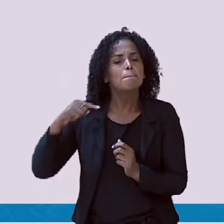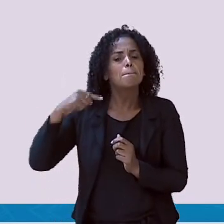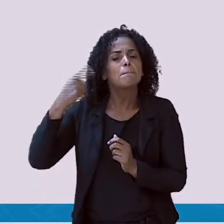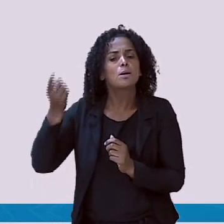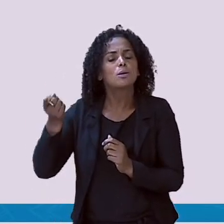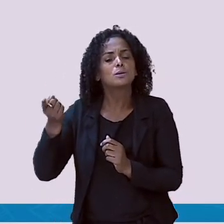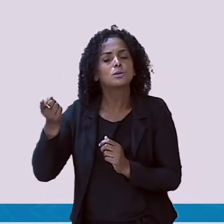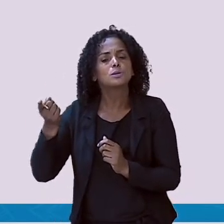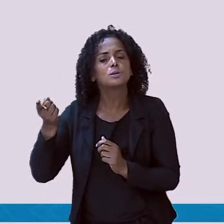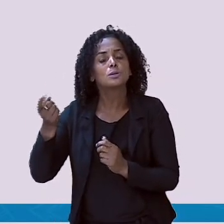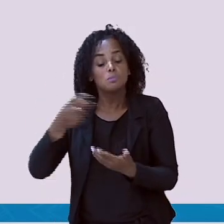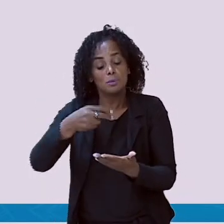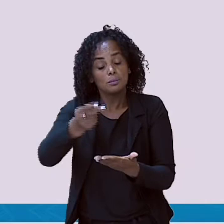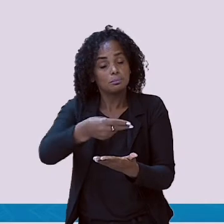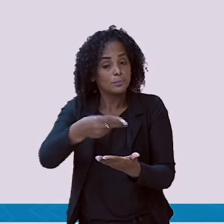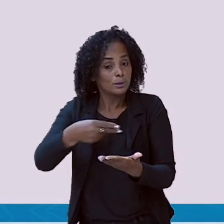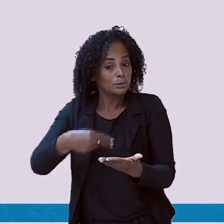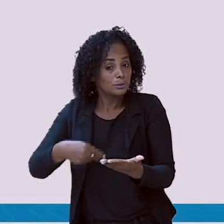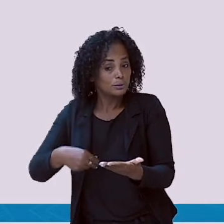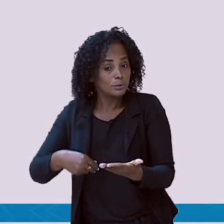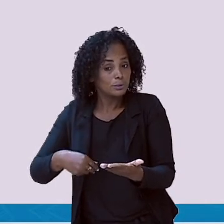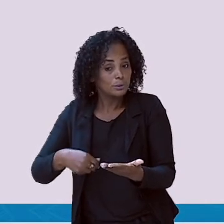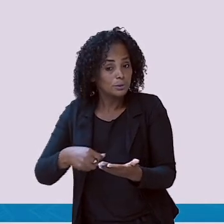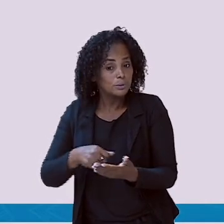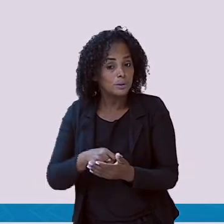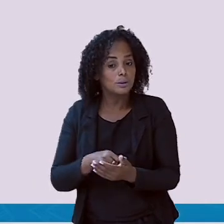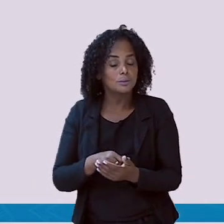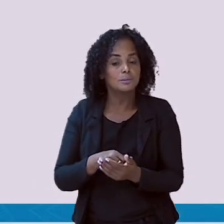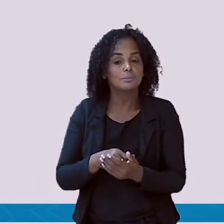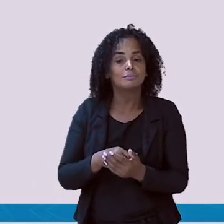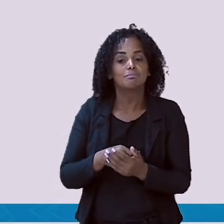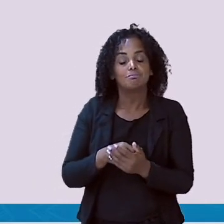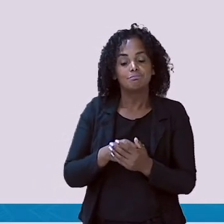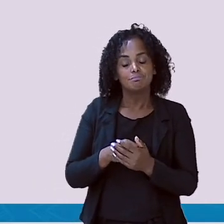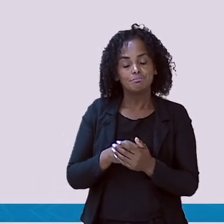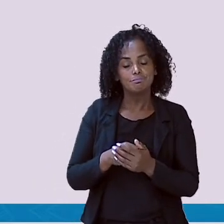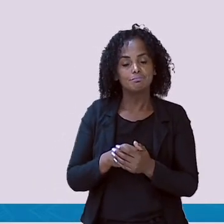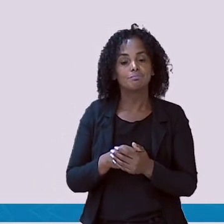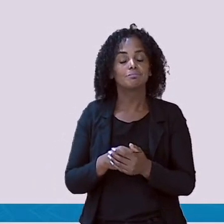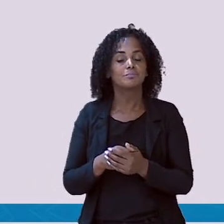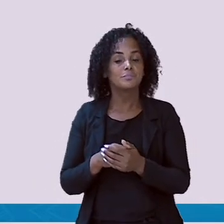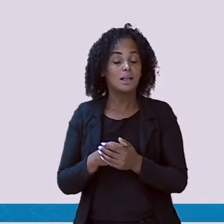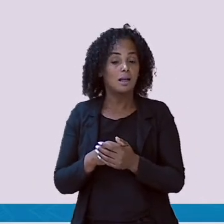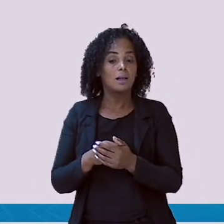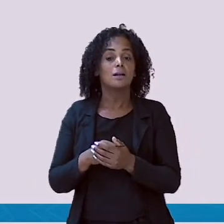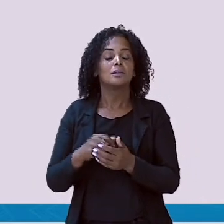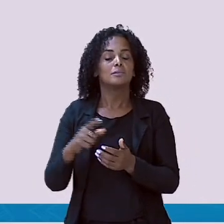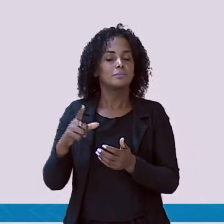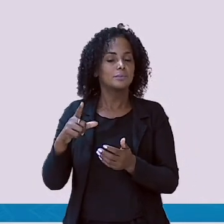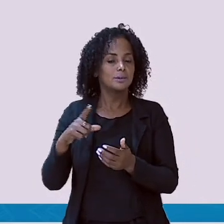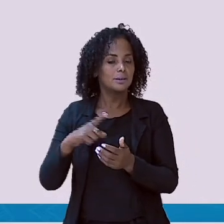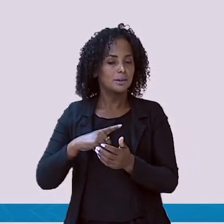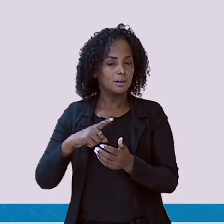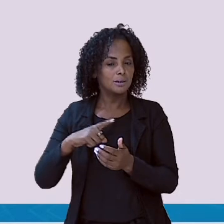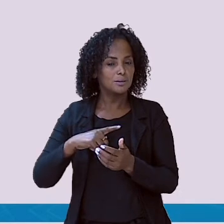desenho? Aqui eu tenho um personagem da nossa trava-língua. O Tatu.